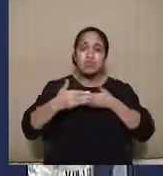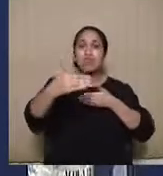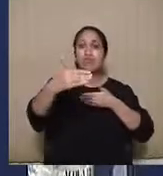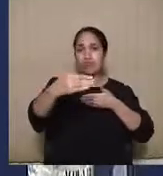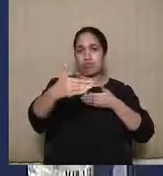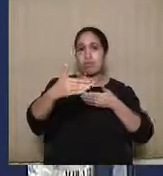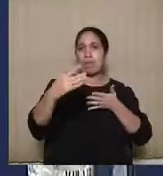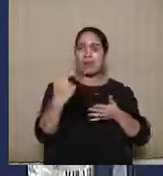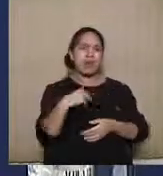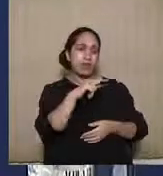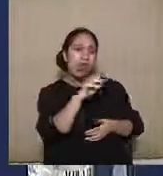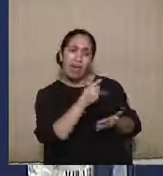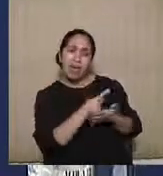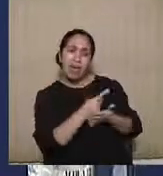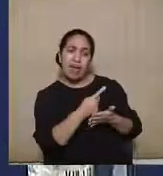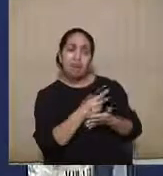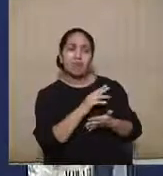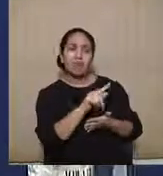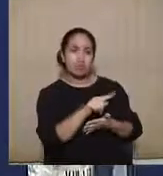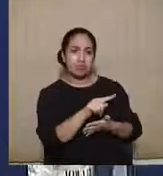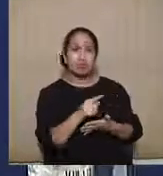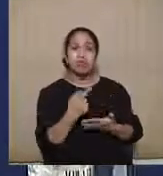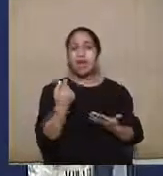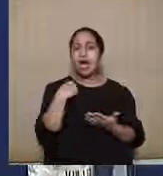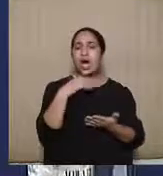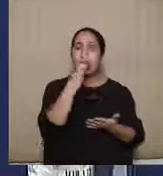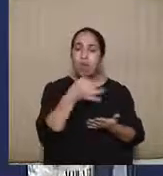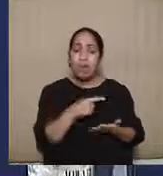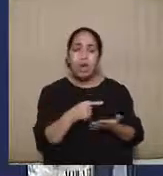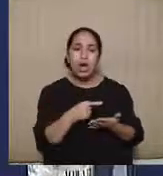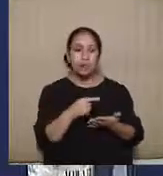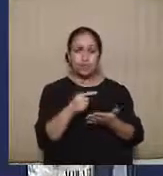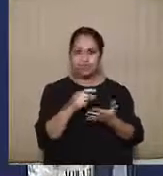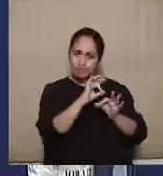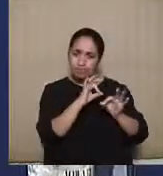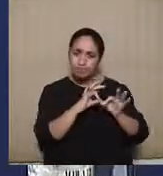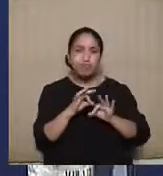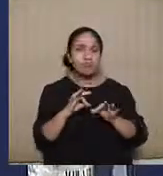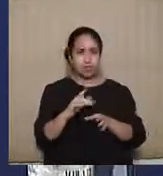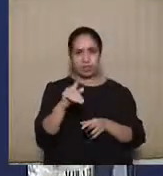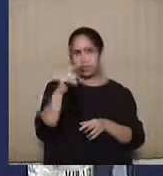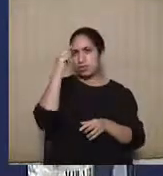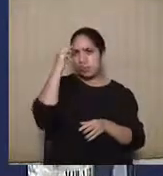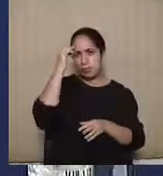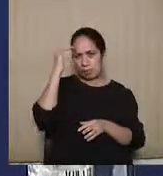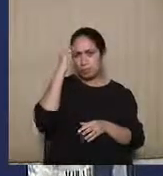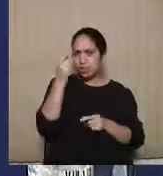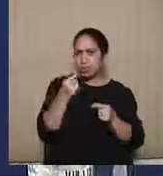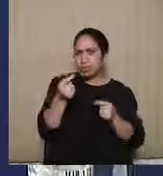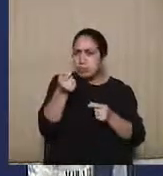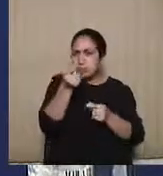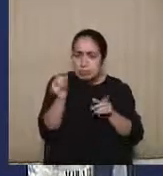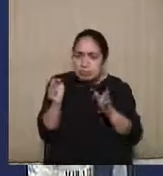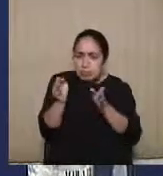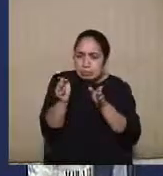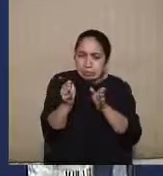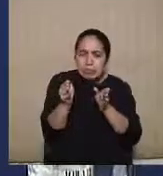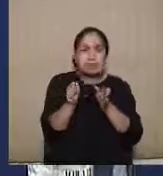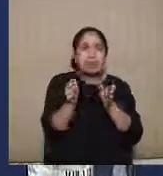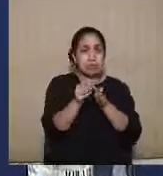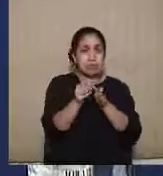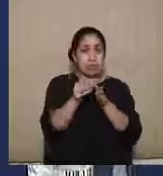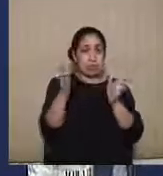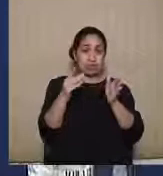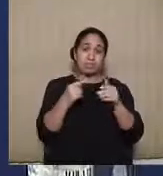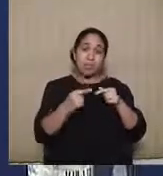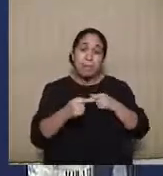contestação nesse contexto das ações eleitorais, para a gente ter uma ideia de como as coisas são apertadas, é o maior prazo